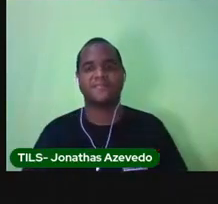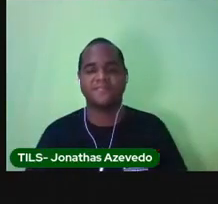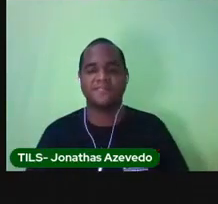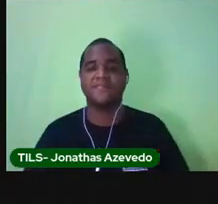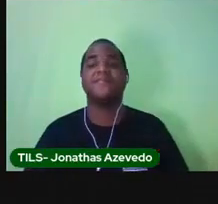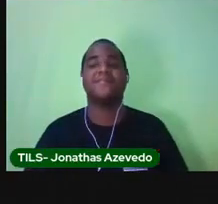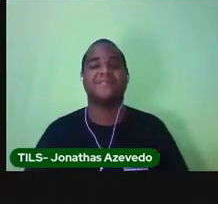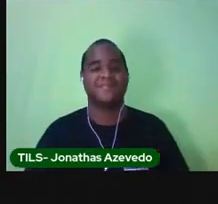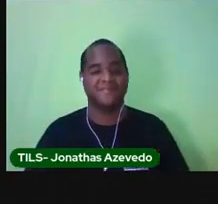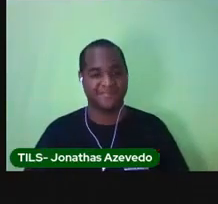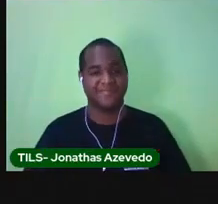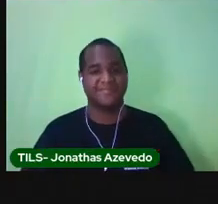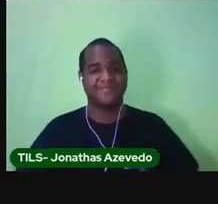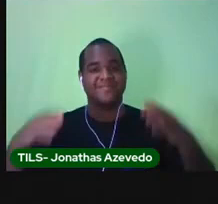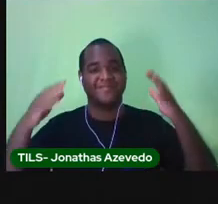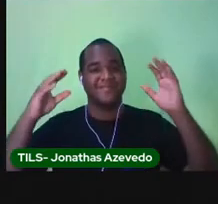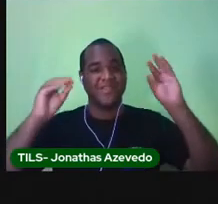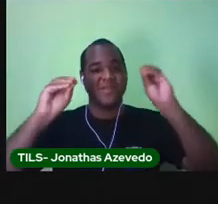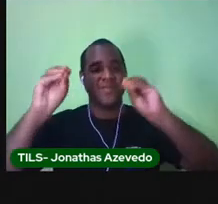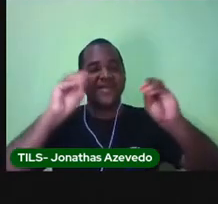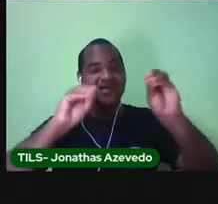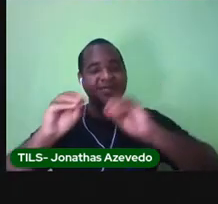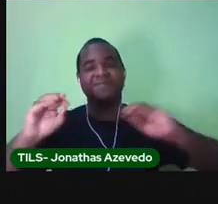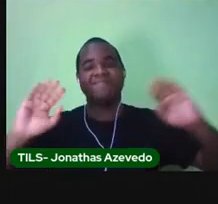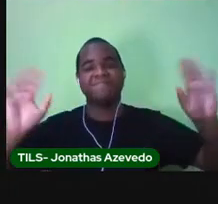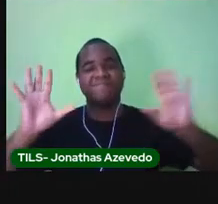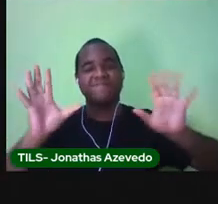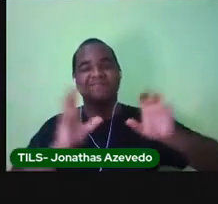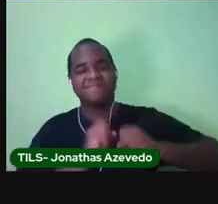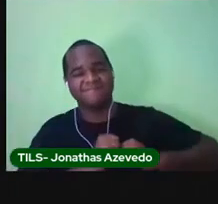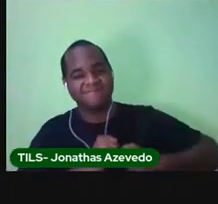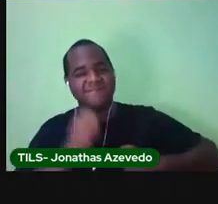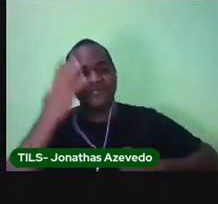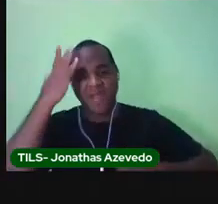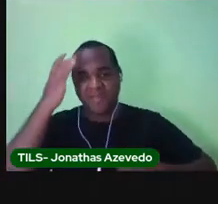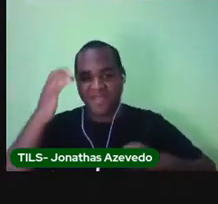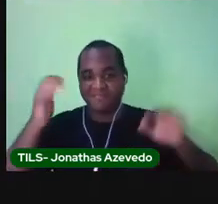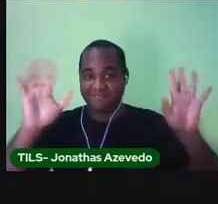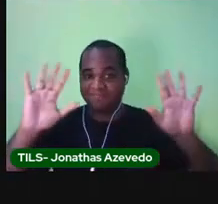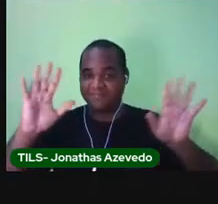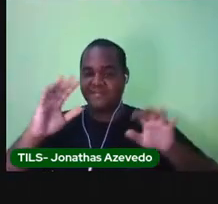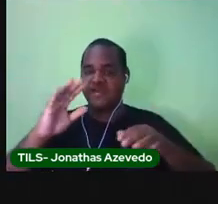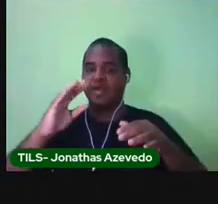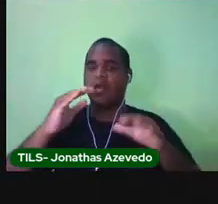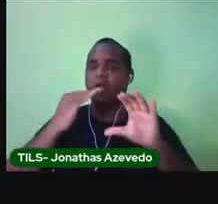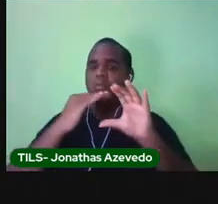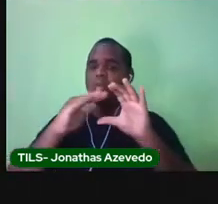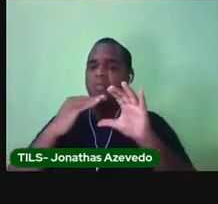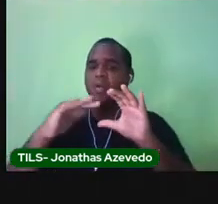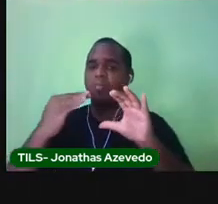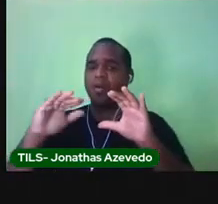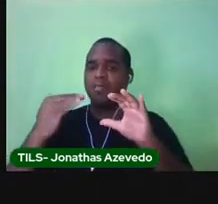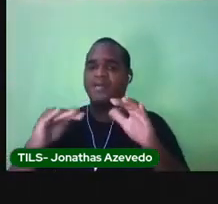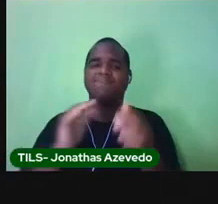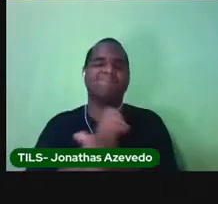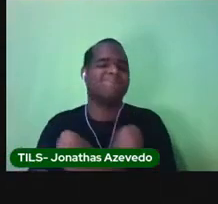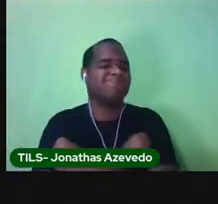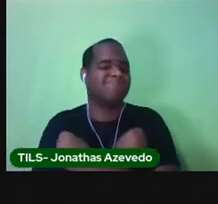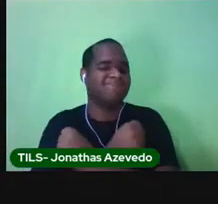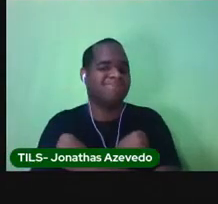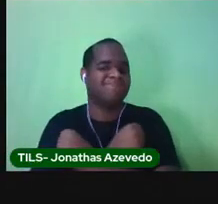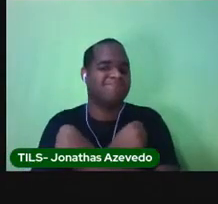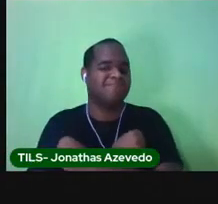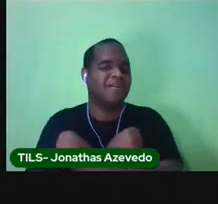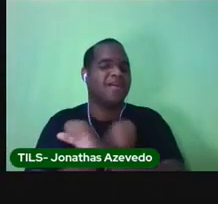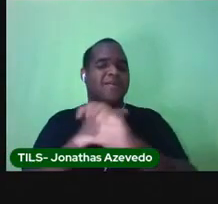Ó, um beijo no seu coração e até amanhã. E a Pro tá enviando, ó, um abraço virtual pra você.